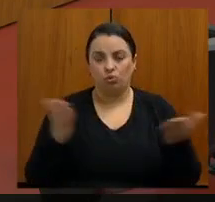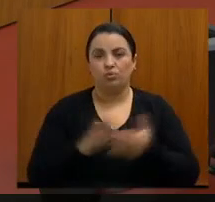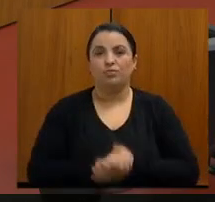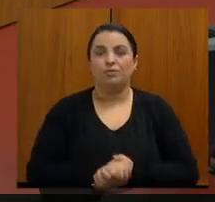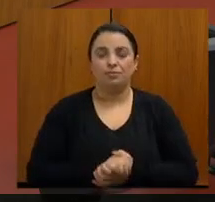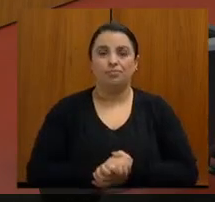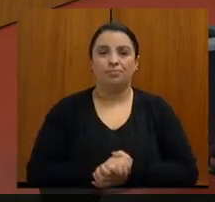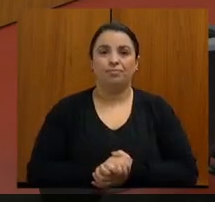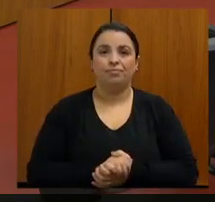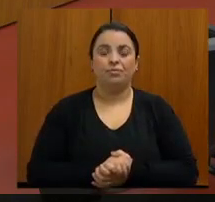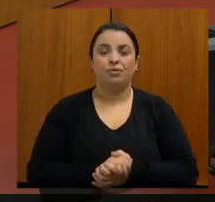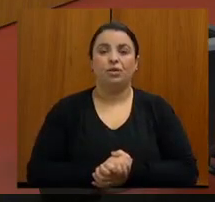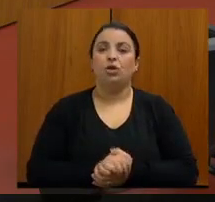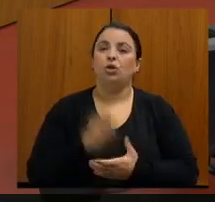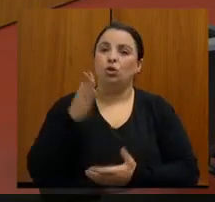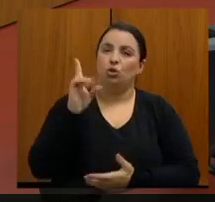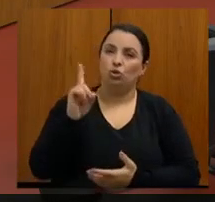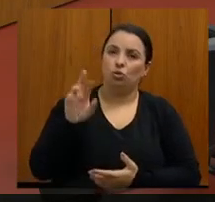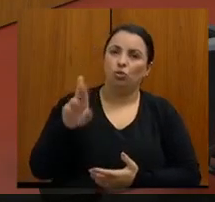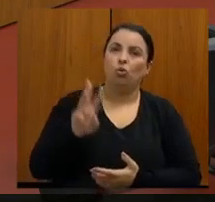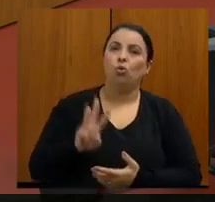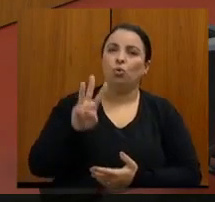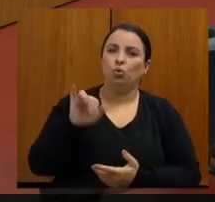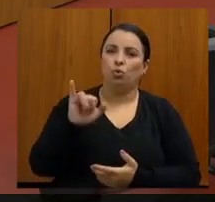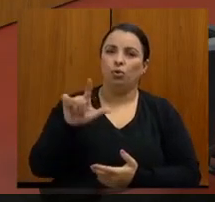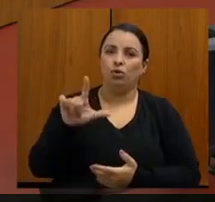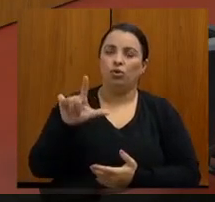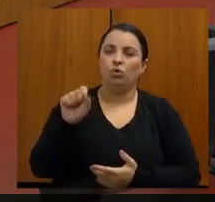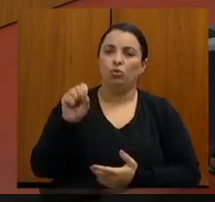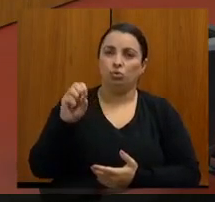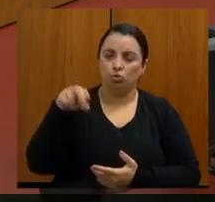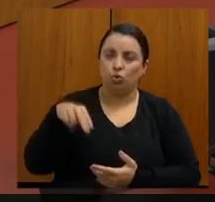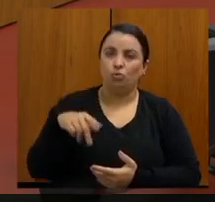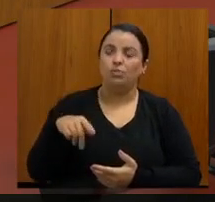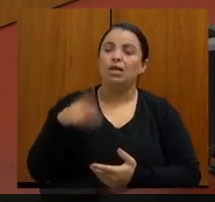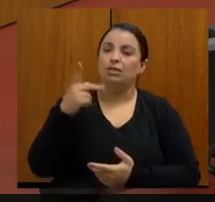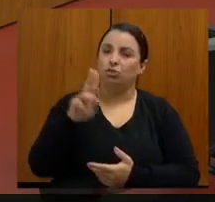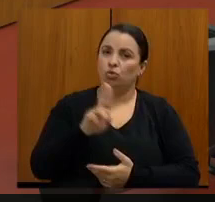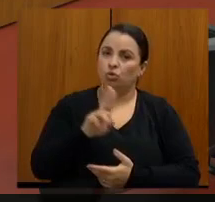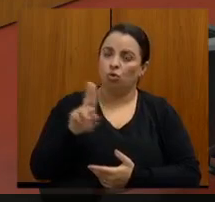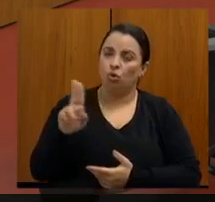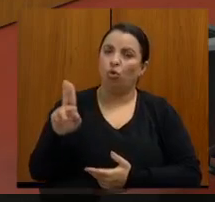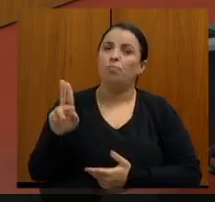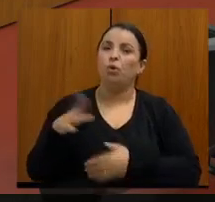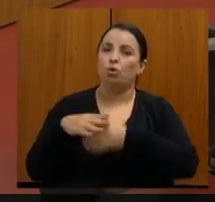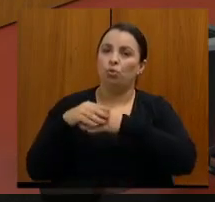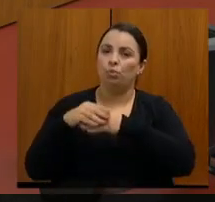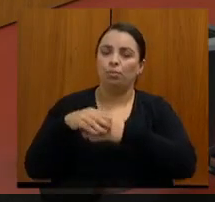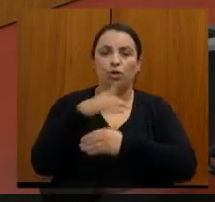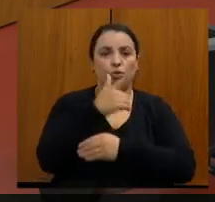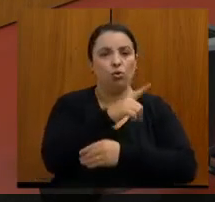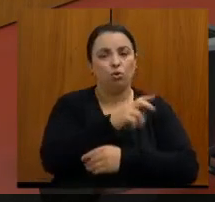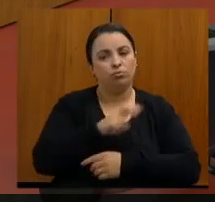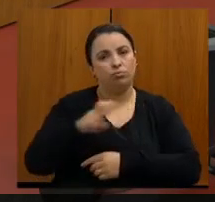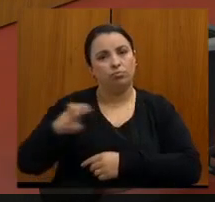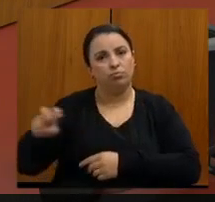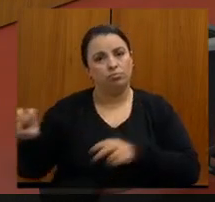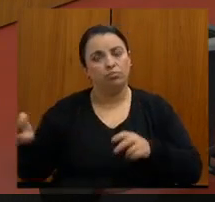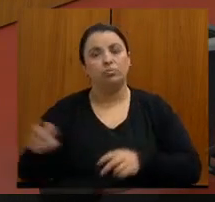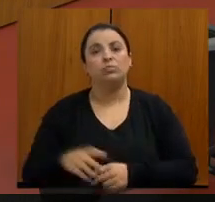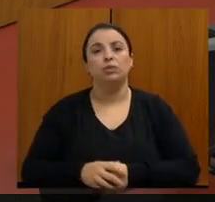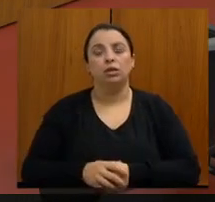Toriúson Batista. Em seu nome, cumprimento os demais deputados presentes à mesa, componentes dessa comissão.